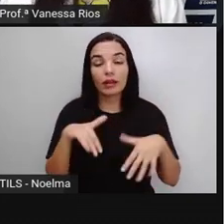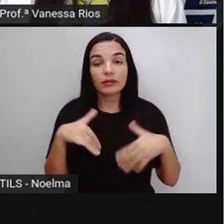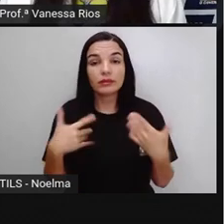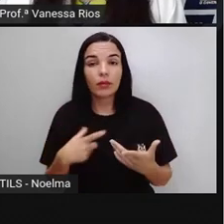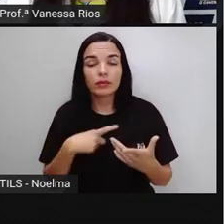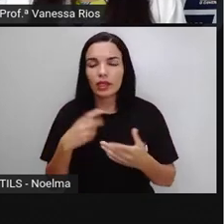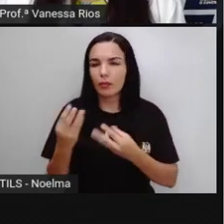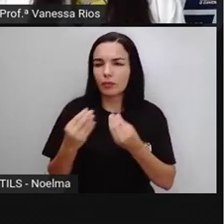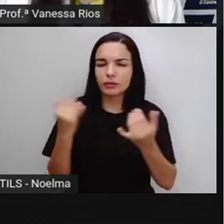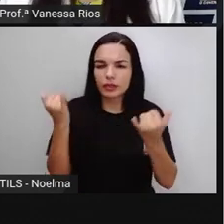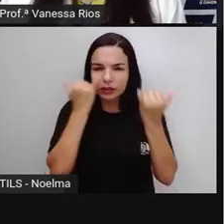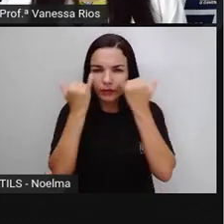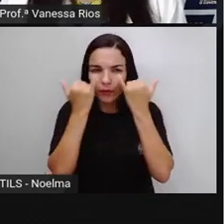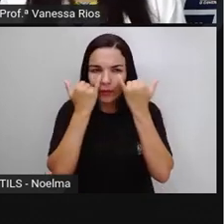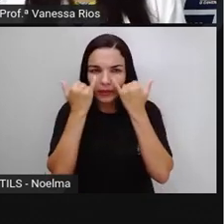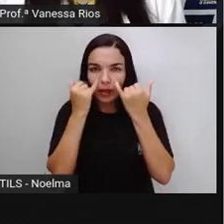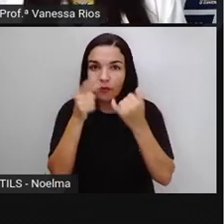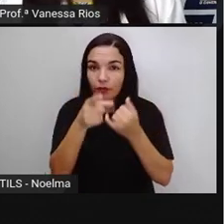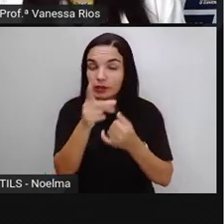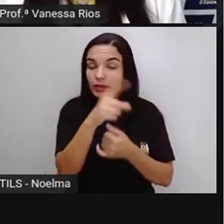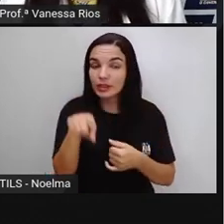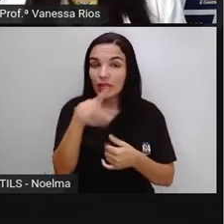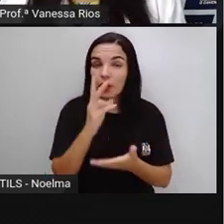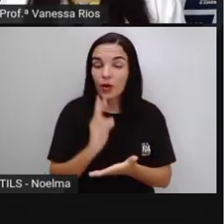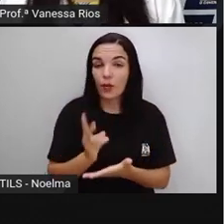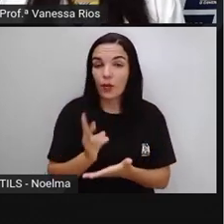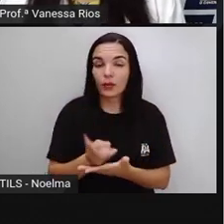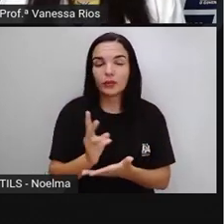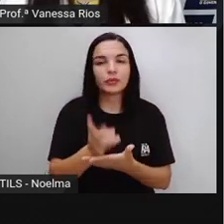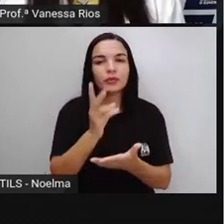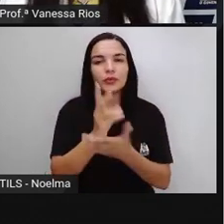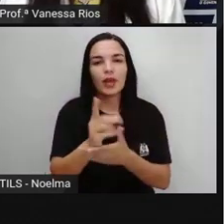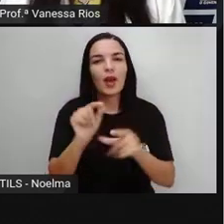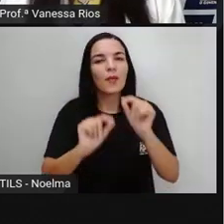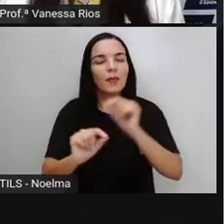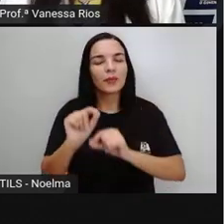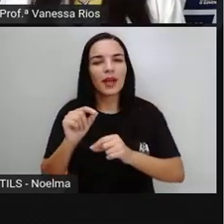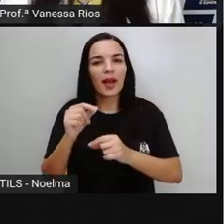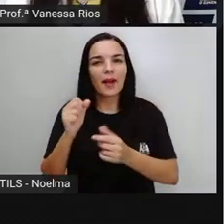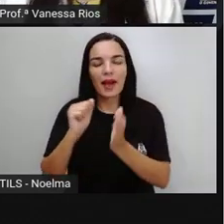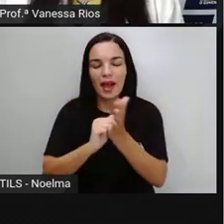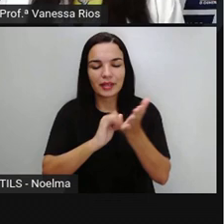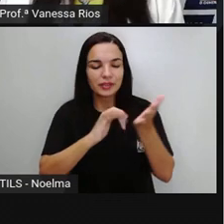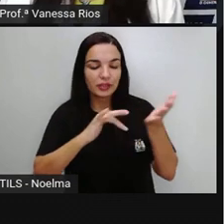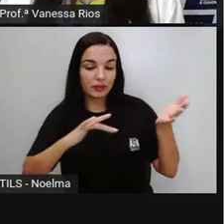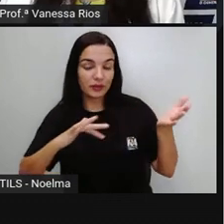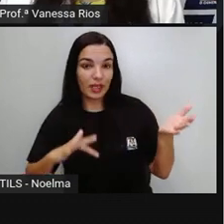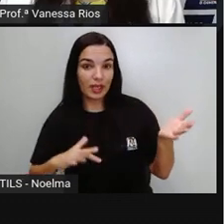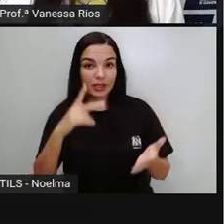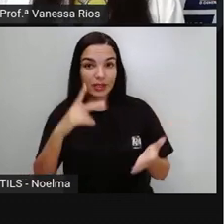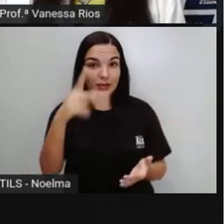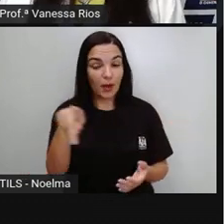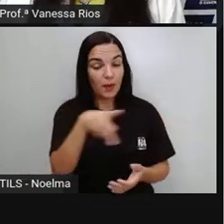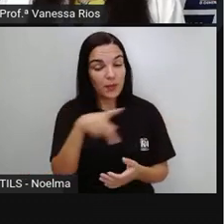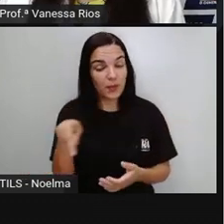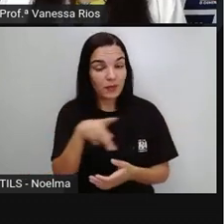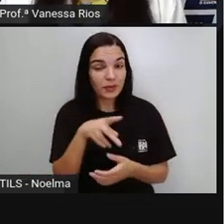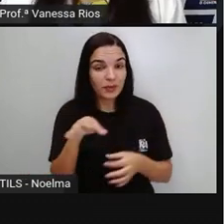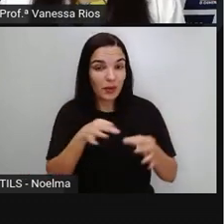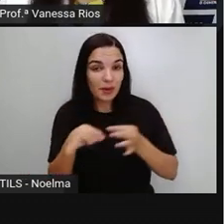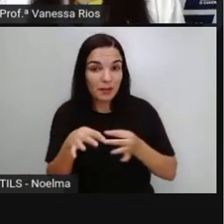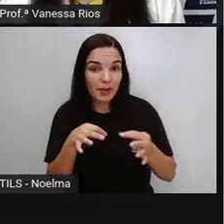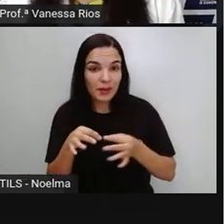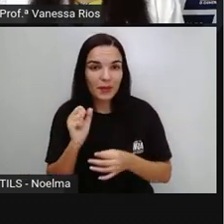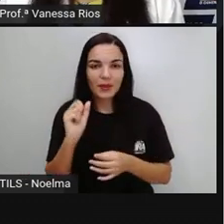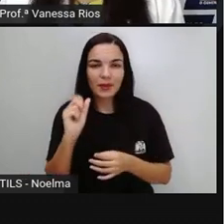informações, vocês vão dar agora continuidade, né? Através da atividade que a sua pró ou seu professor preparou,